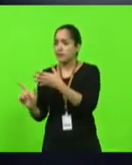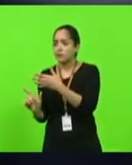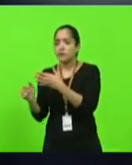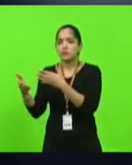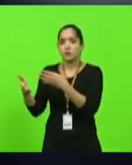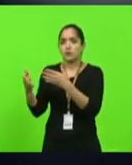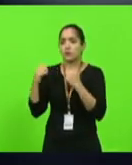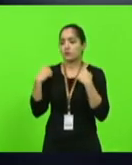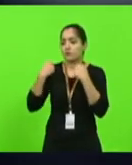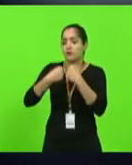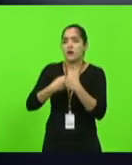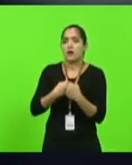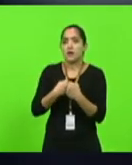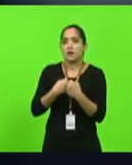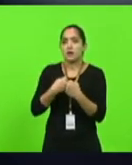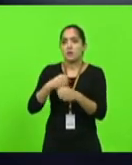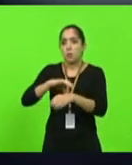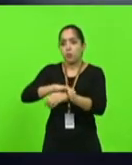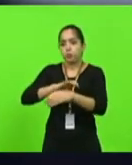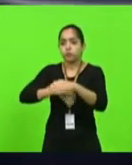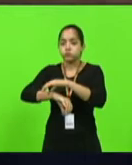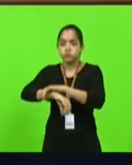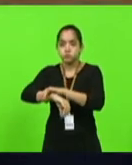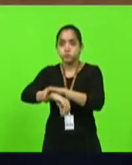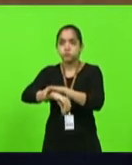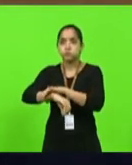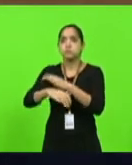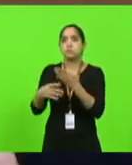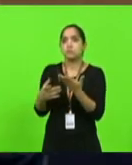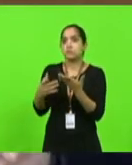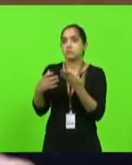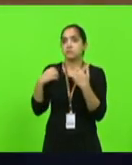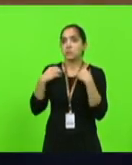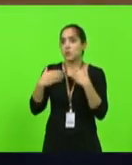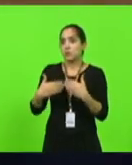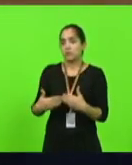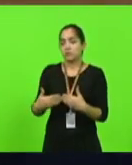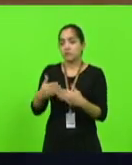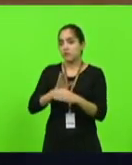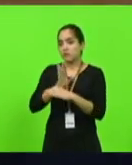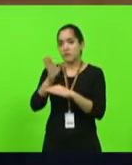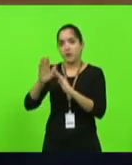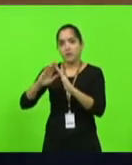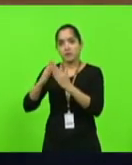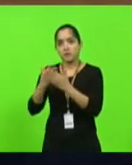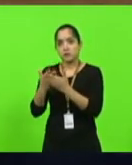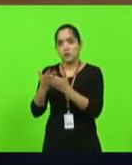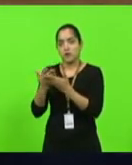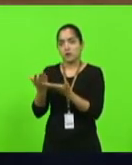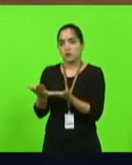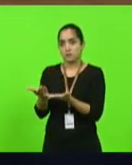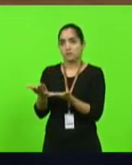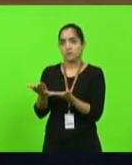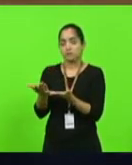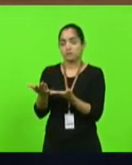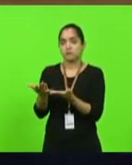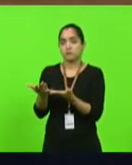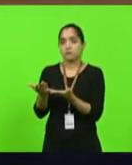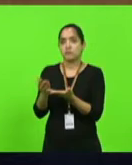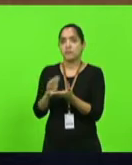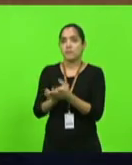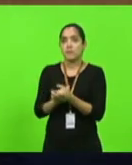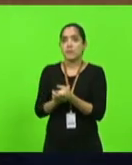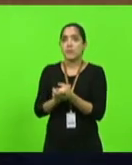porque aqui com uma blusa de manga, um moletom, o estudante vai para a sala de aula, vai para o